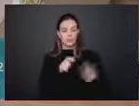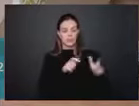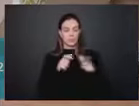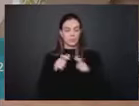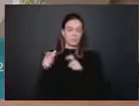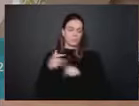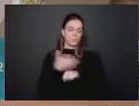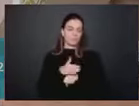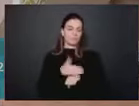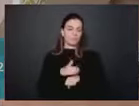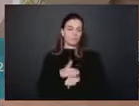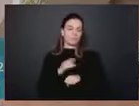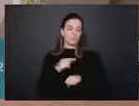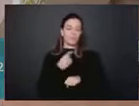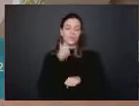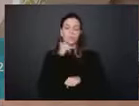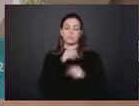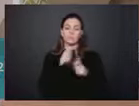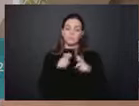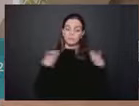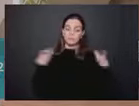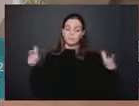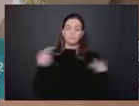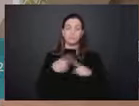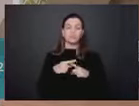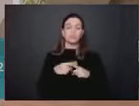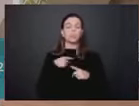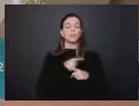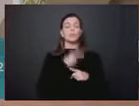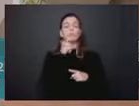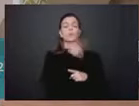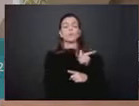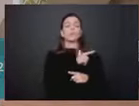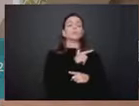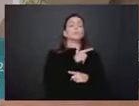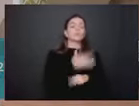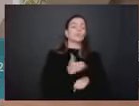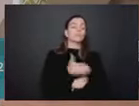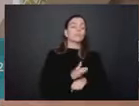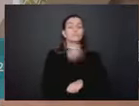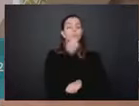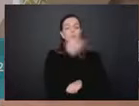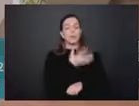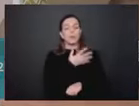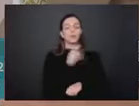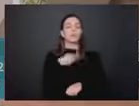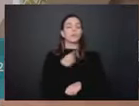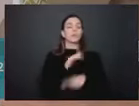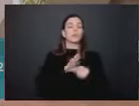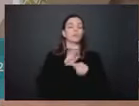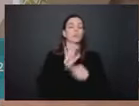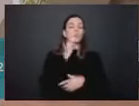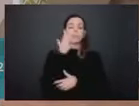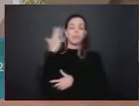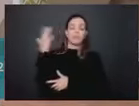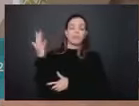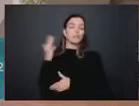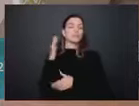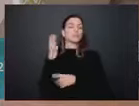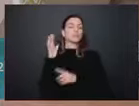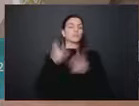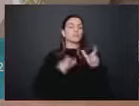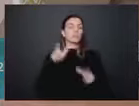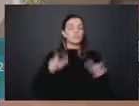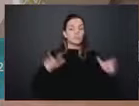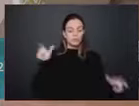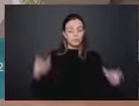em que estamos instalados. Trazemos benefícios à mobilidade urbana, ao meio ambiente, estamos sintonizados com as novas demandas surgidas